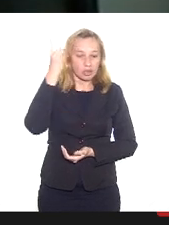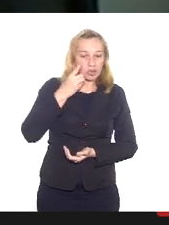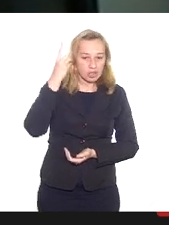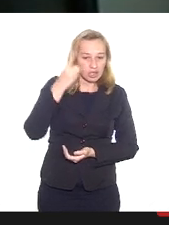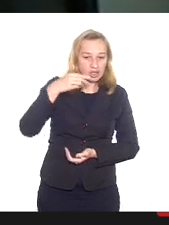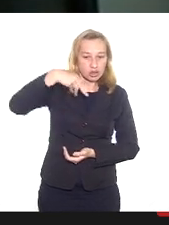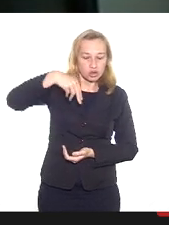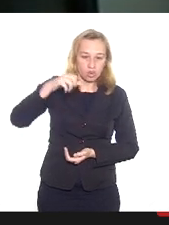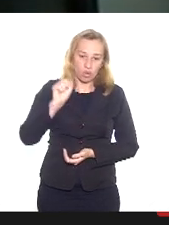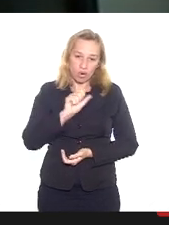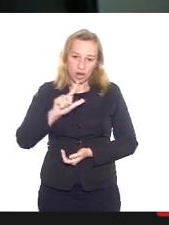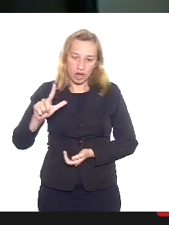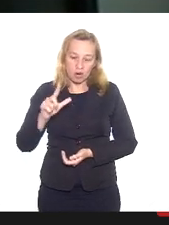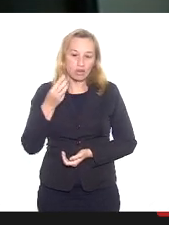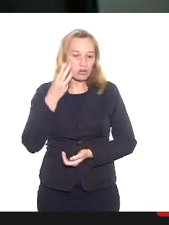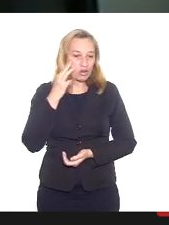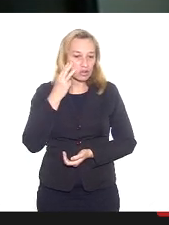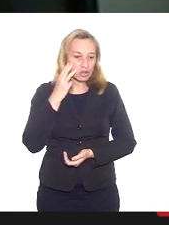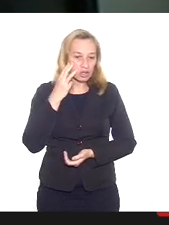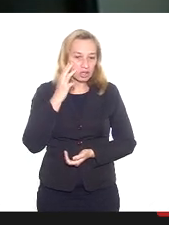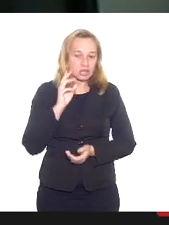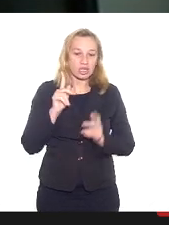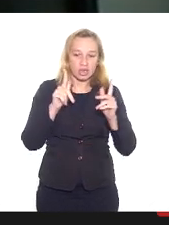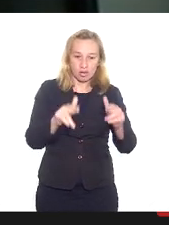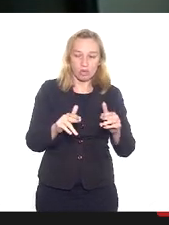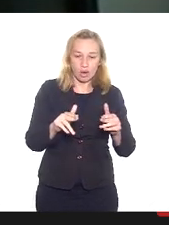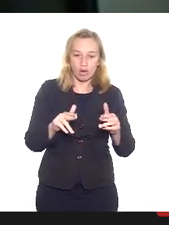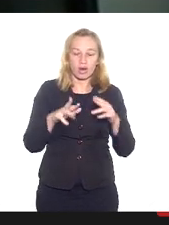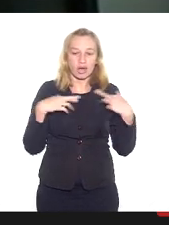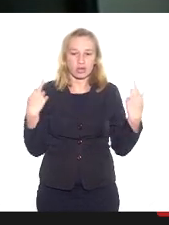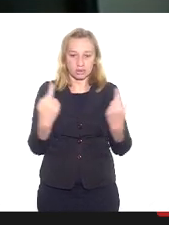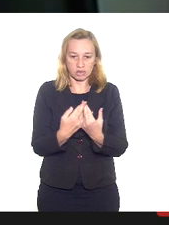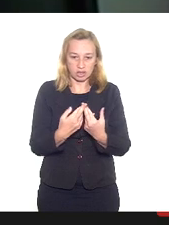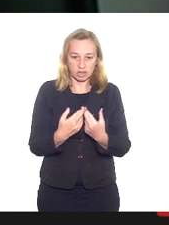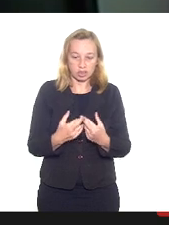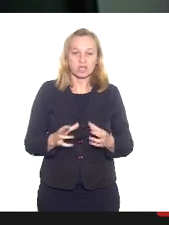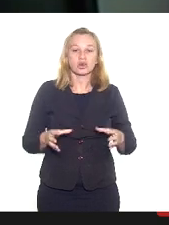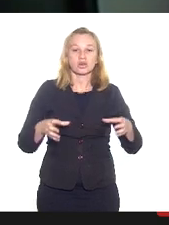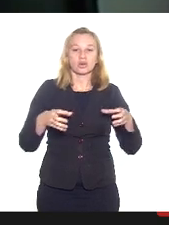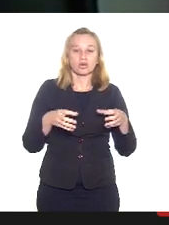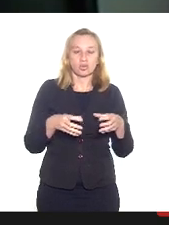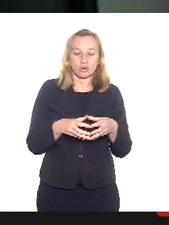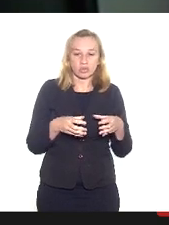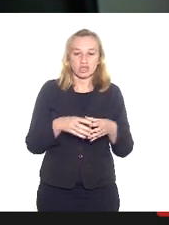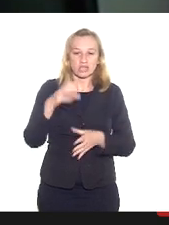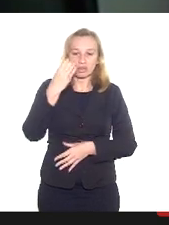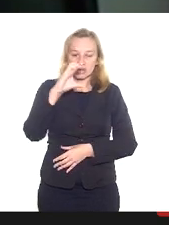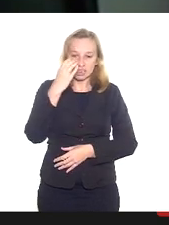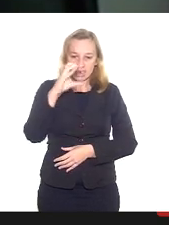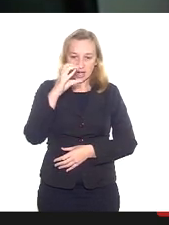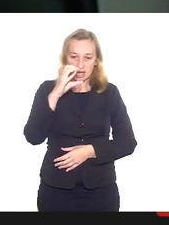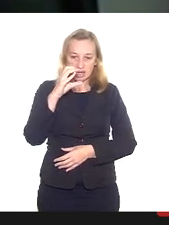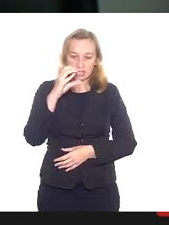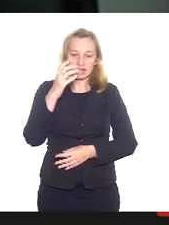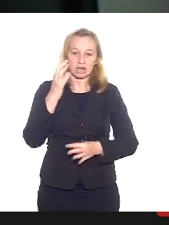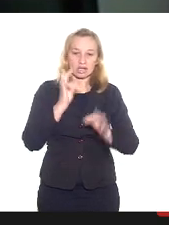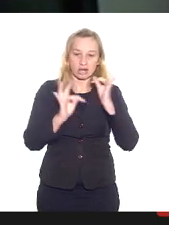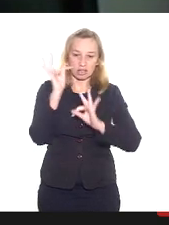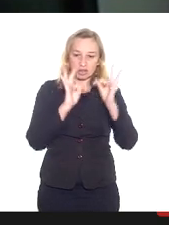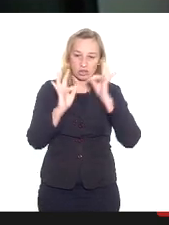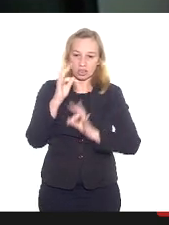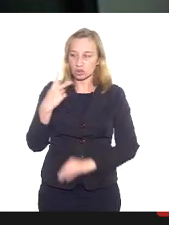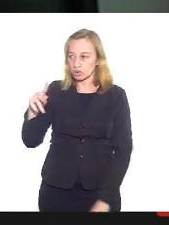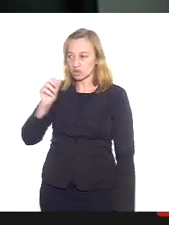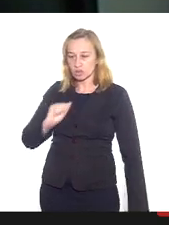Noel de Carvalho e Valdeque Carneiro estão na mesma reunião que a reunião da Comissão de Ciência e Tecnologia, mas suas assessorias estão presentes.